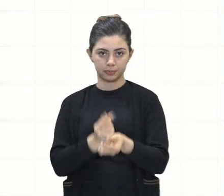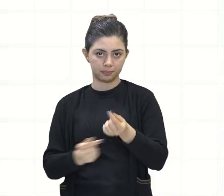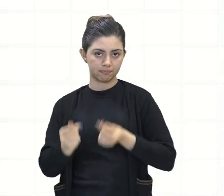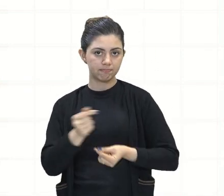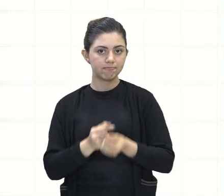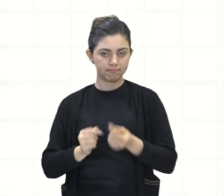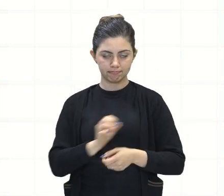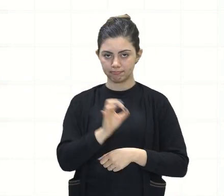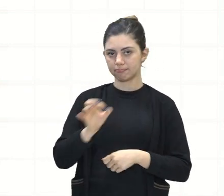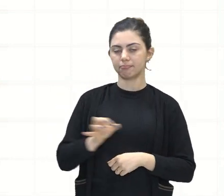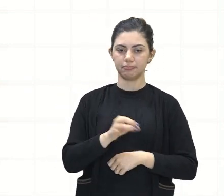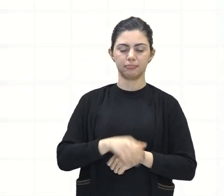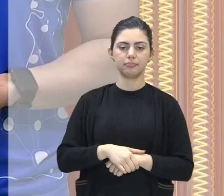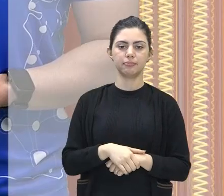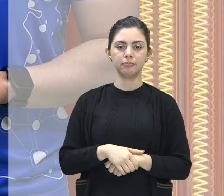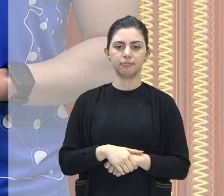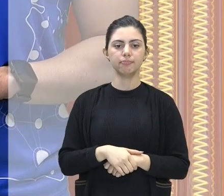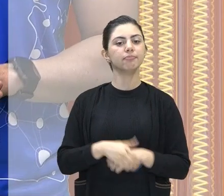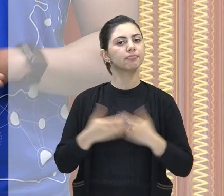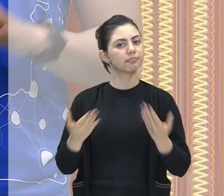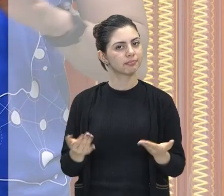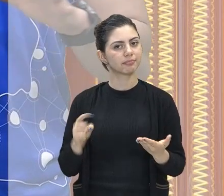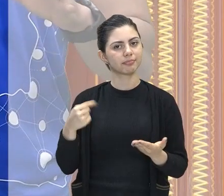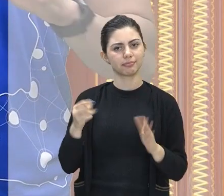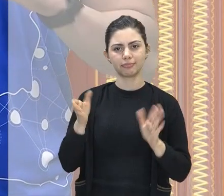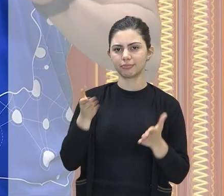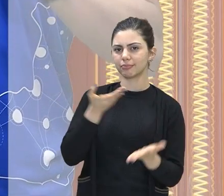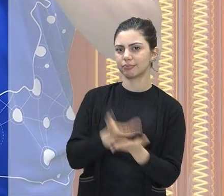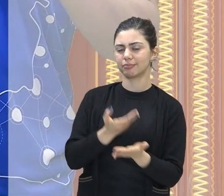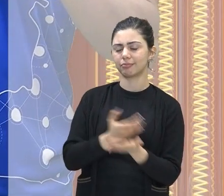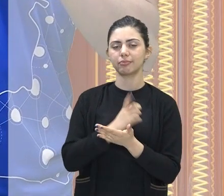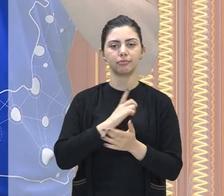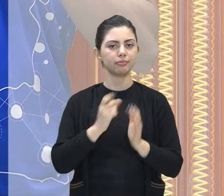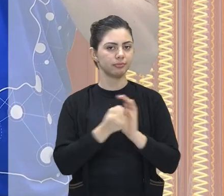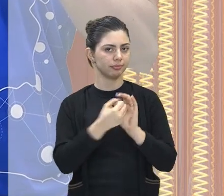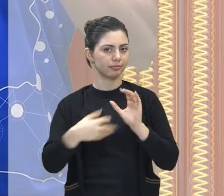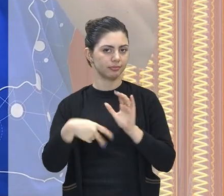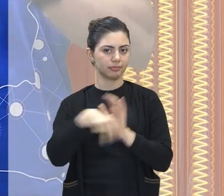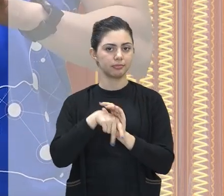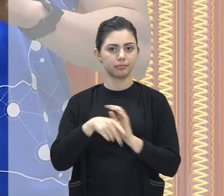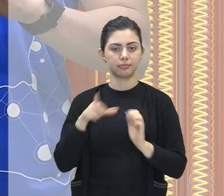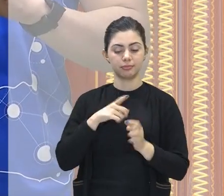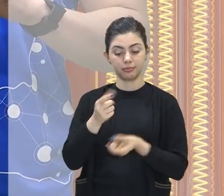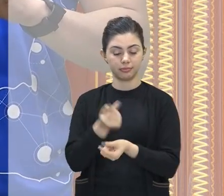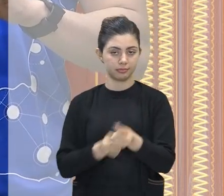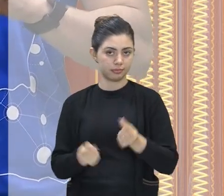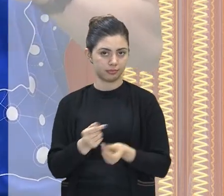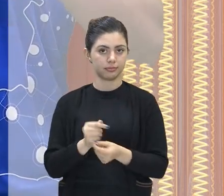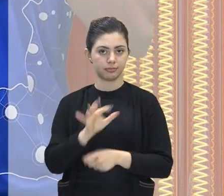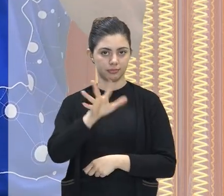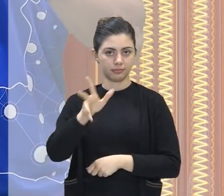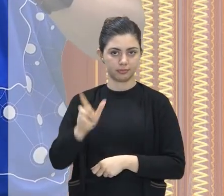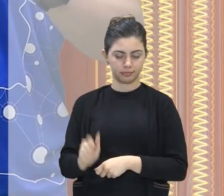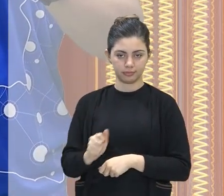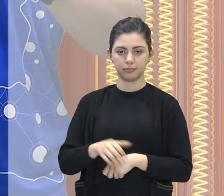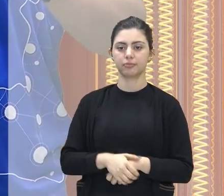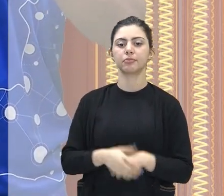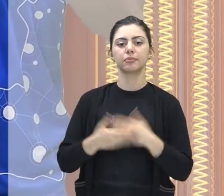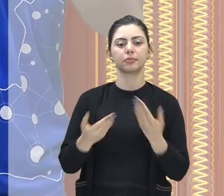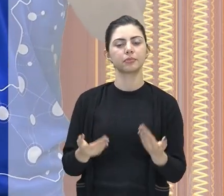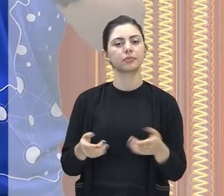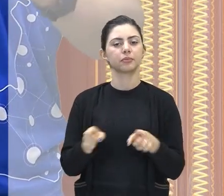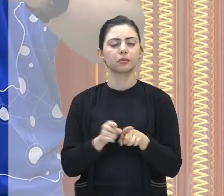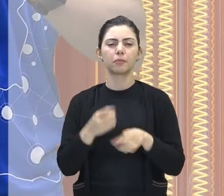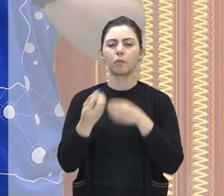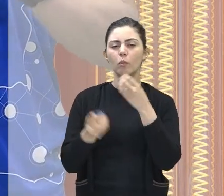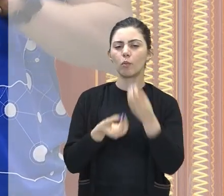do continente africano, né? E nós falamos ali um pouco dessas características econômicas do continente africano, entendendo um pouco como é que está